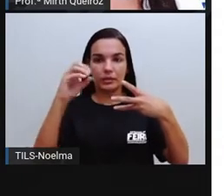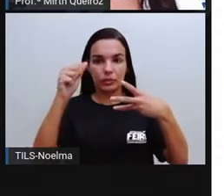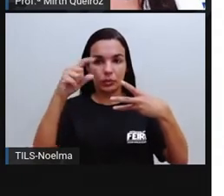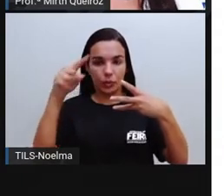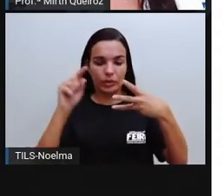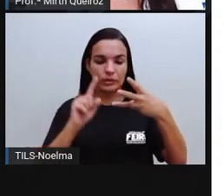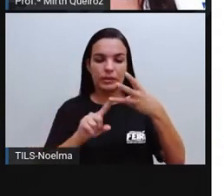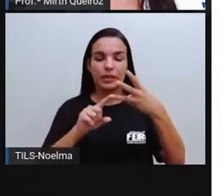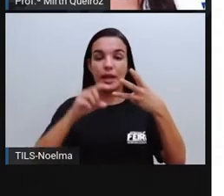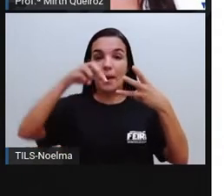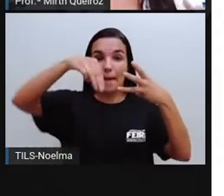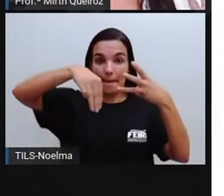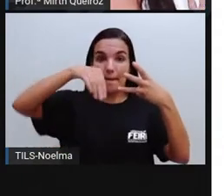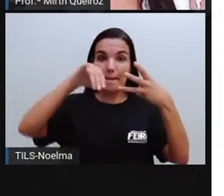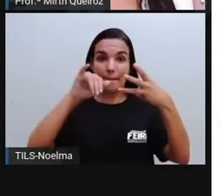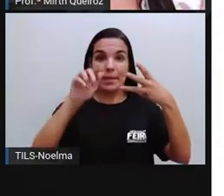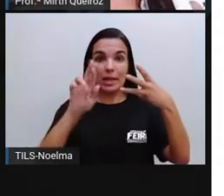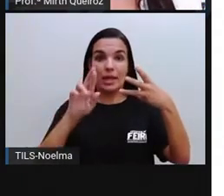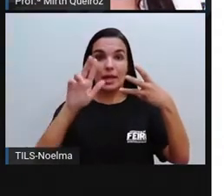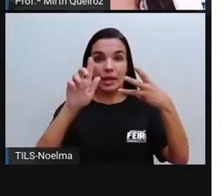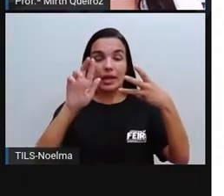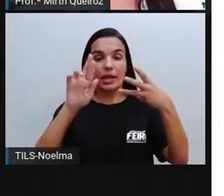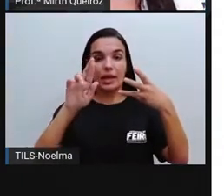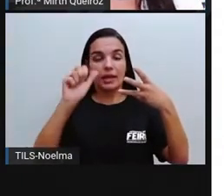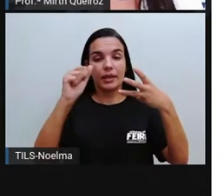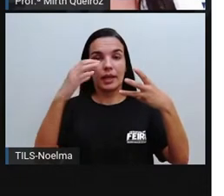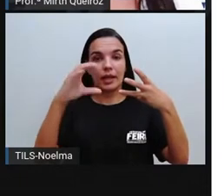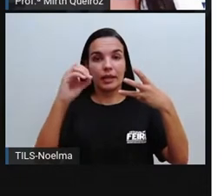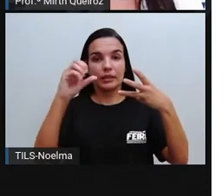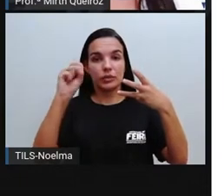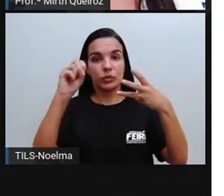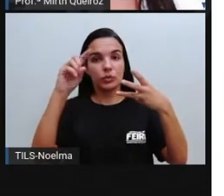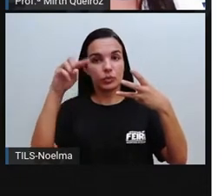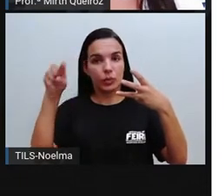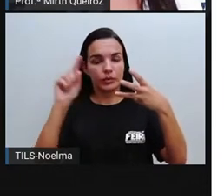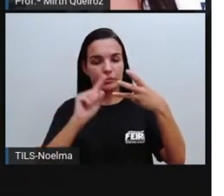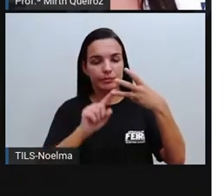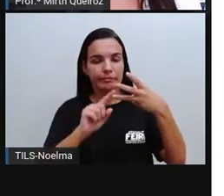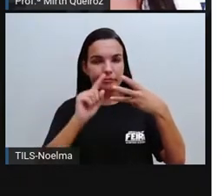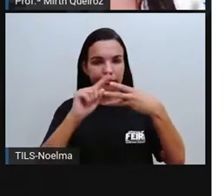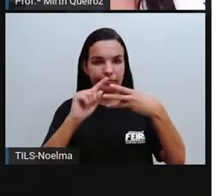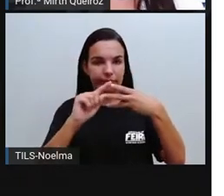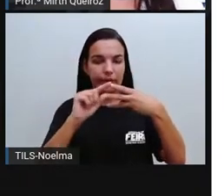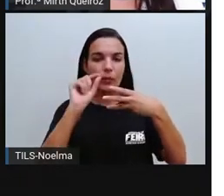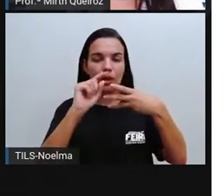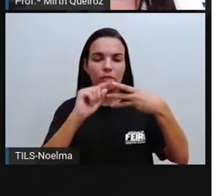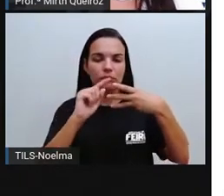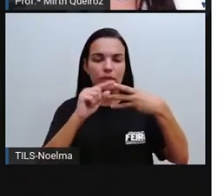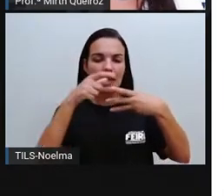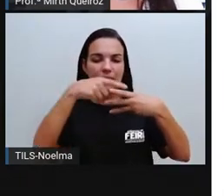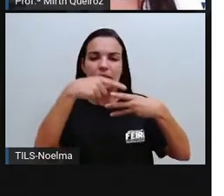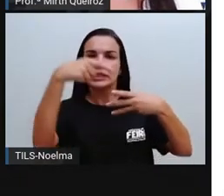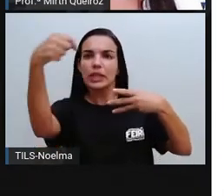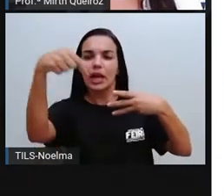Emigrações é quando eu saio do meu país. Eu estou imigrando.